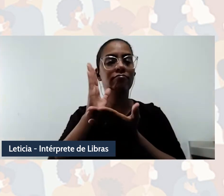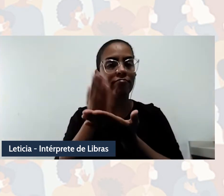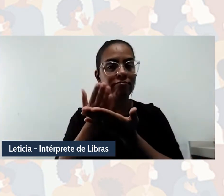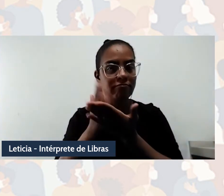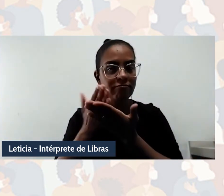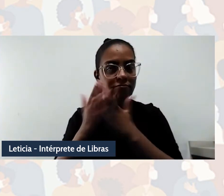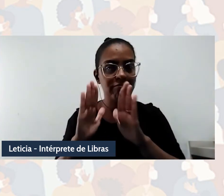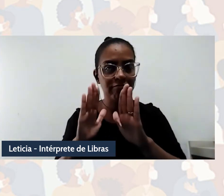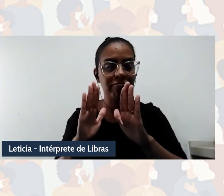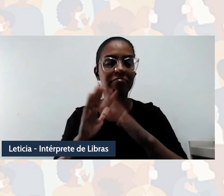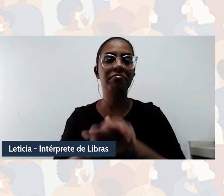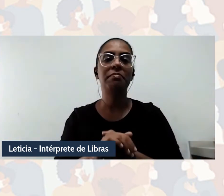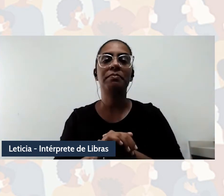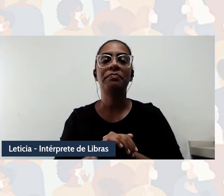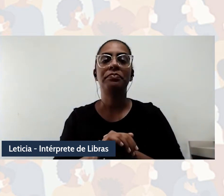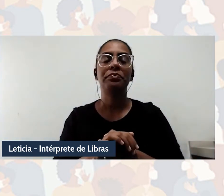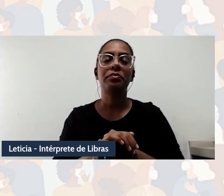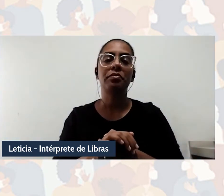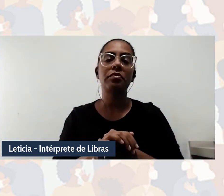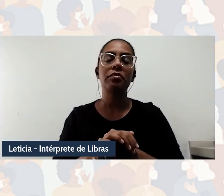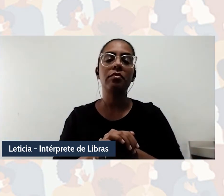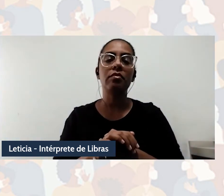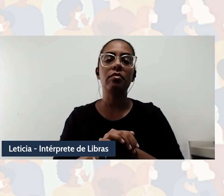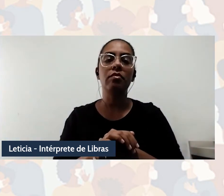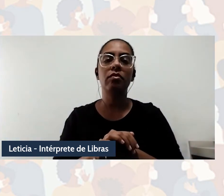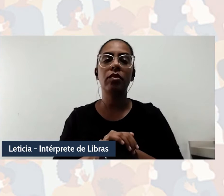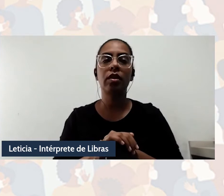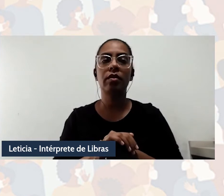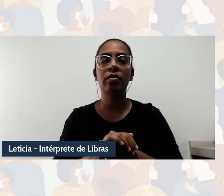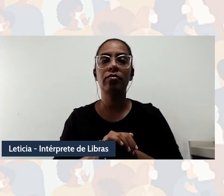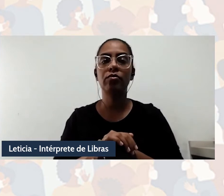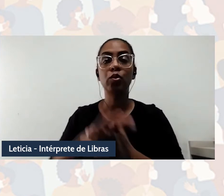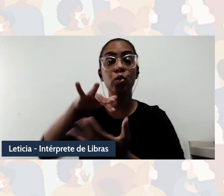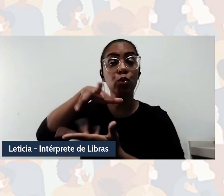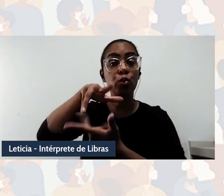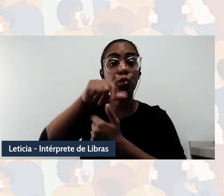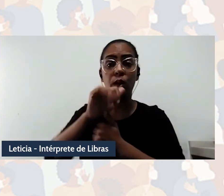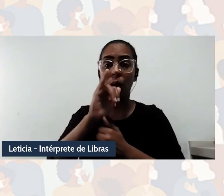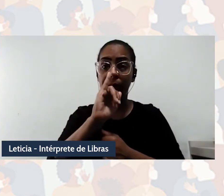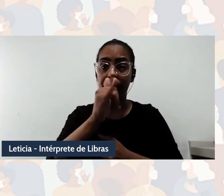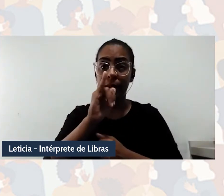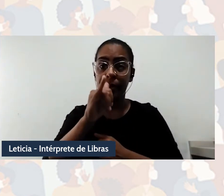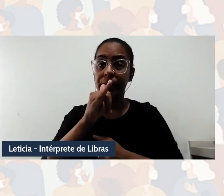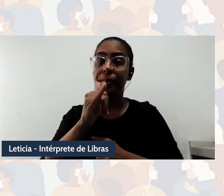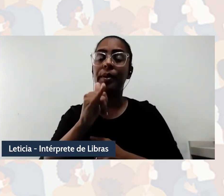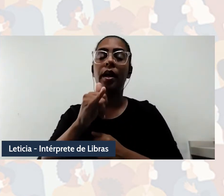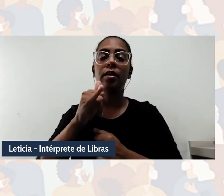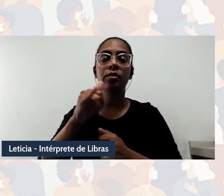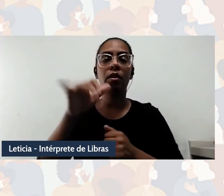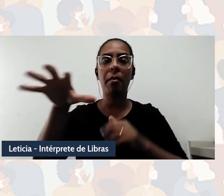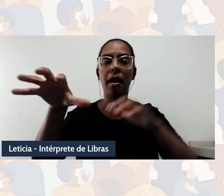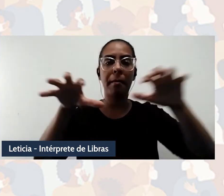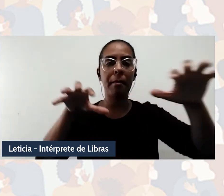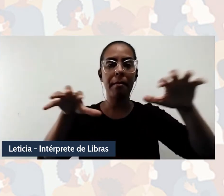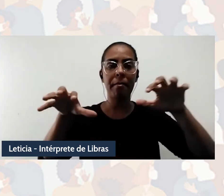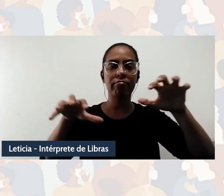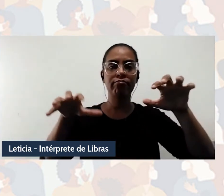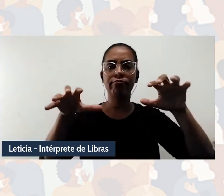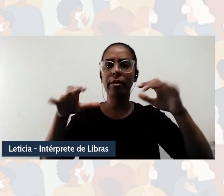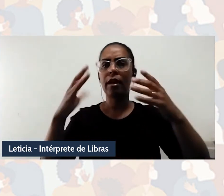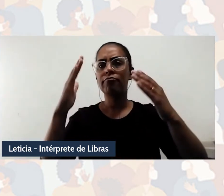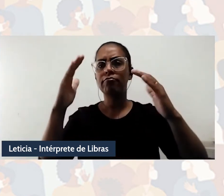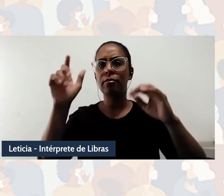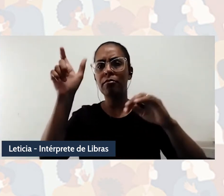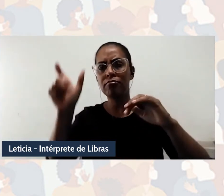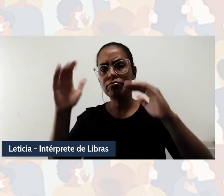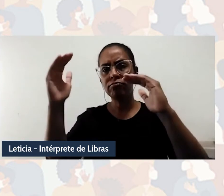enunciação situado historicamente no sul global, um espaço ocupado por sujeitos subalternizados para a